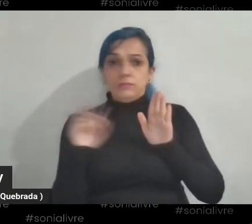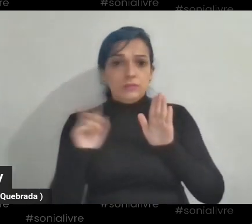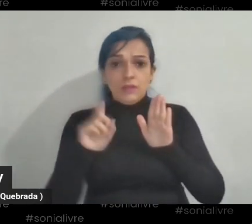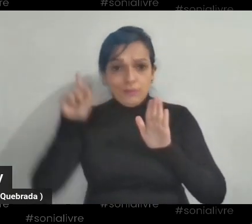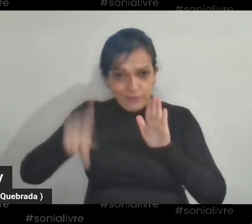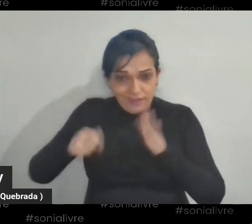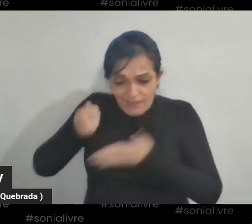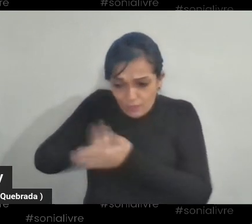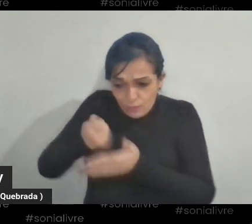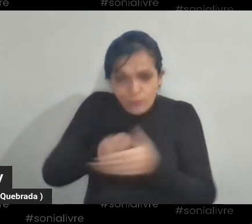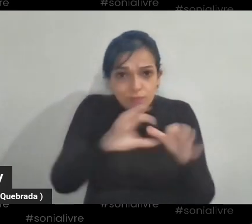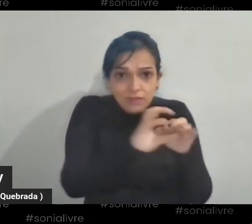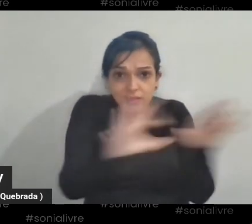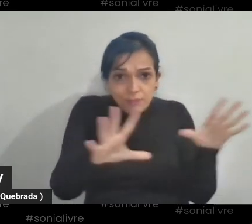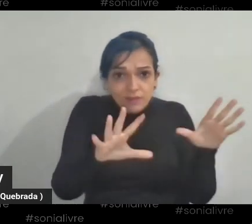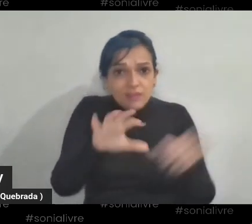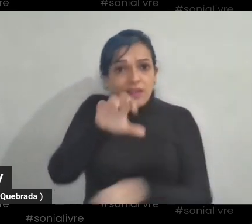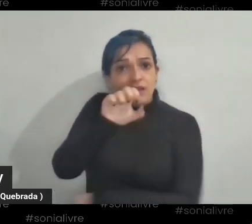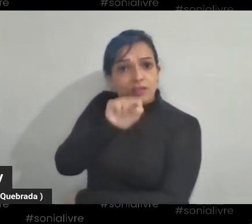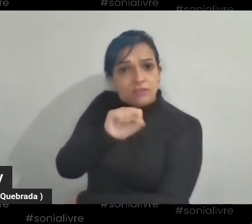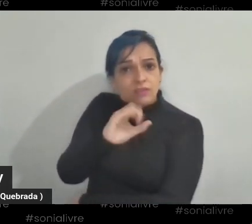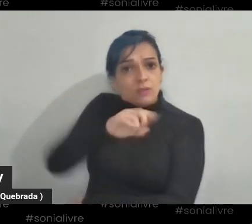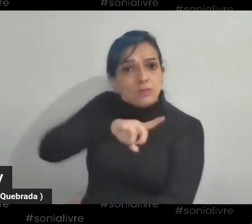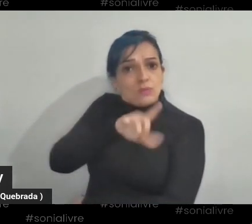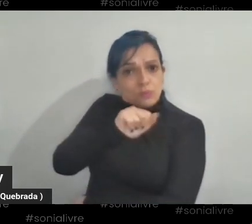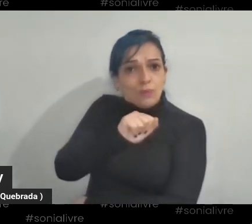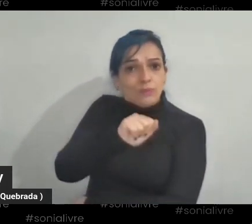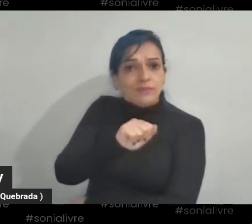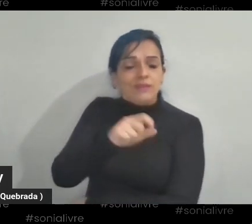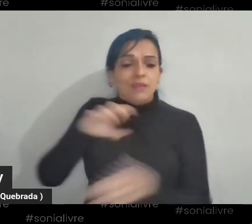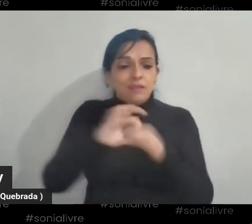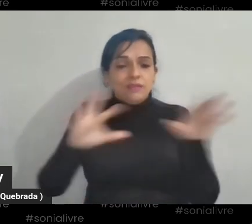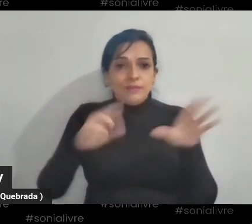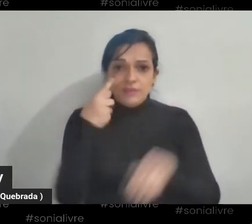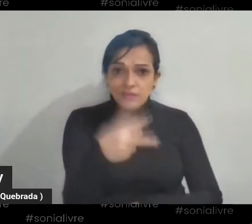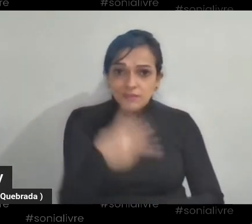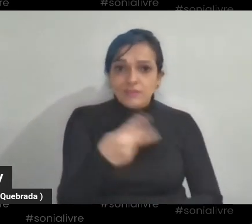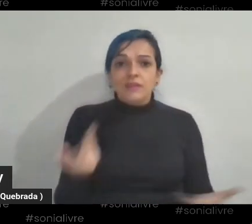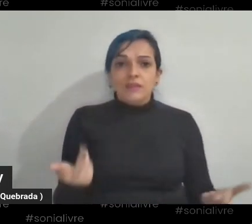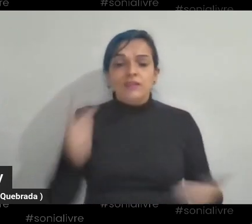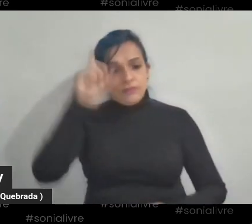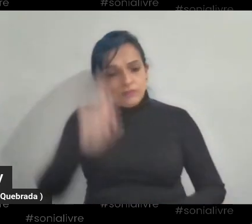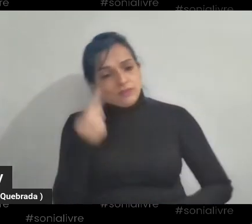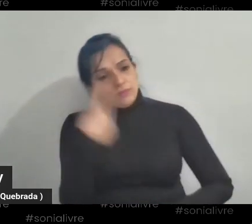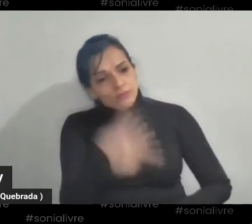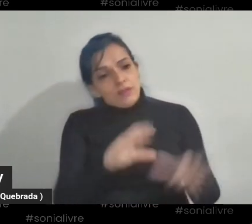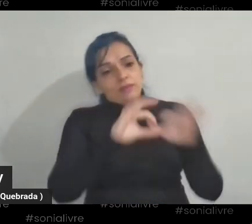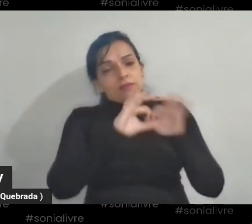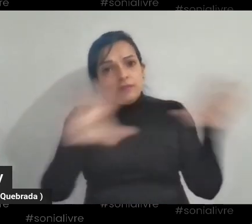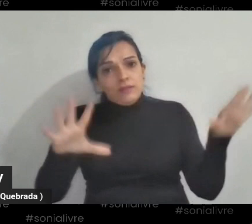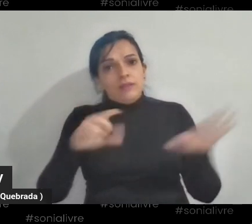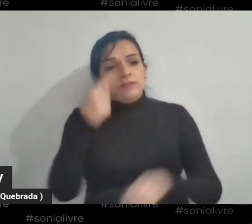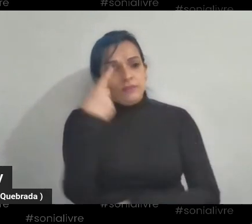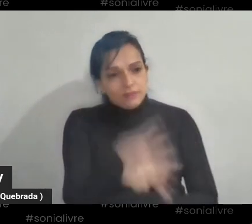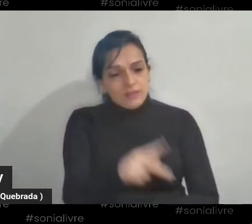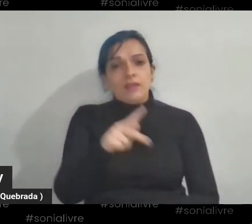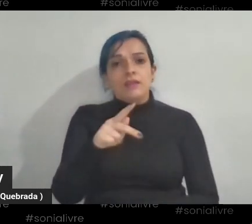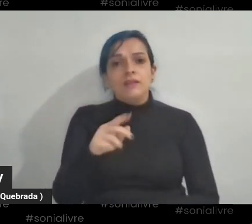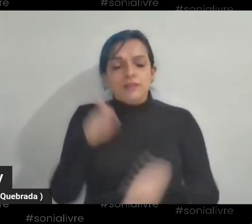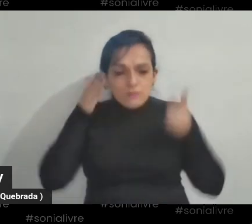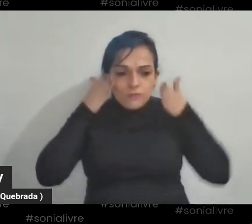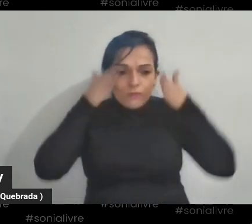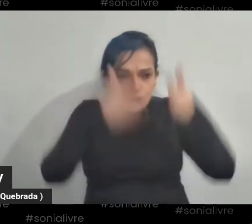liberdade, da autonomia da Sônia. Então esse é o nosso maior direito, né? Que ela seja livre, que ela, de fato, consiga desenvolver a sua própria